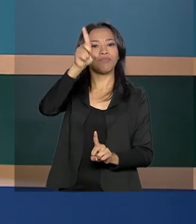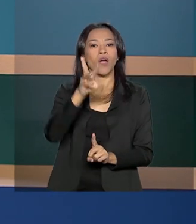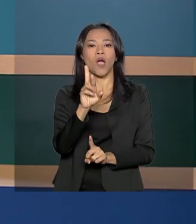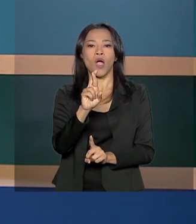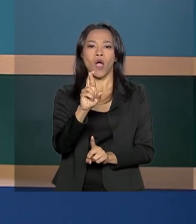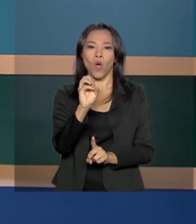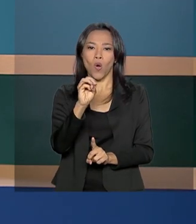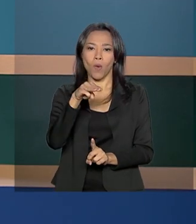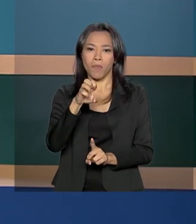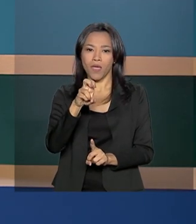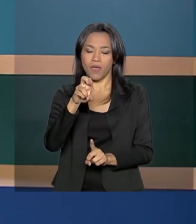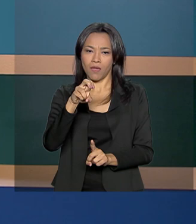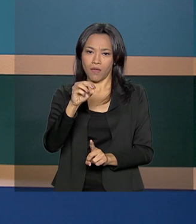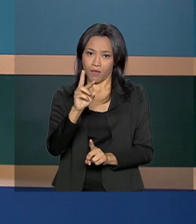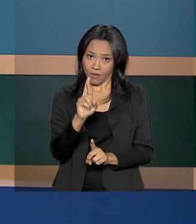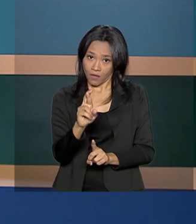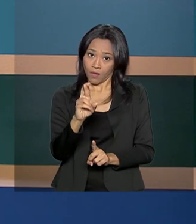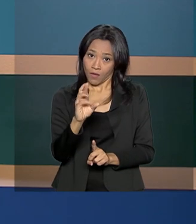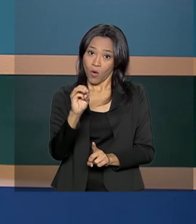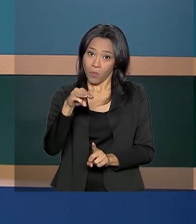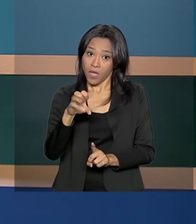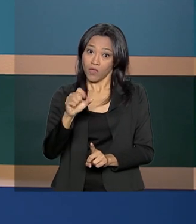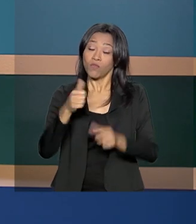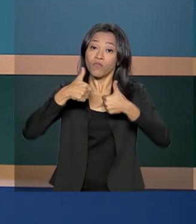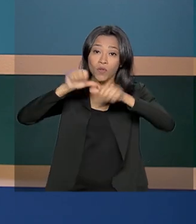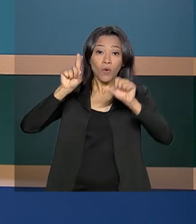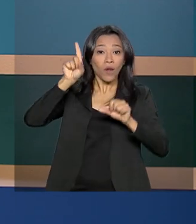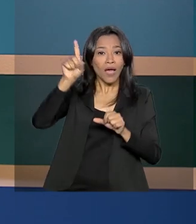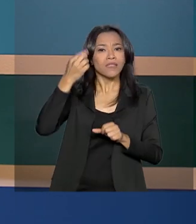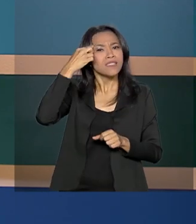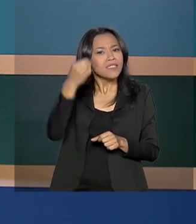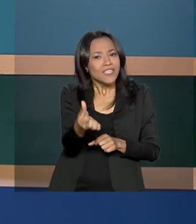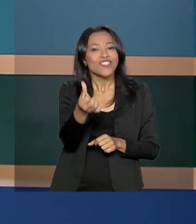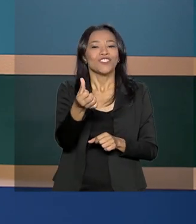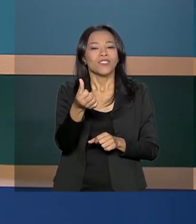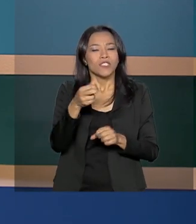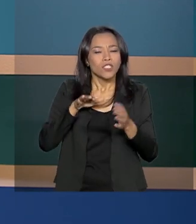ficou seis dias na estação orbital soviética, realizando pesquisas científicas sobre o campo magnético da Terra.